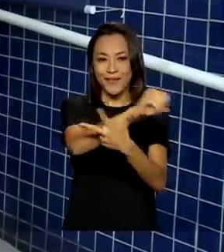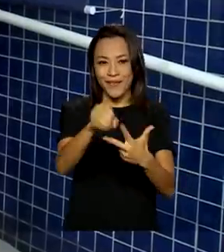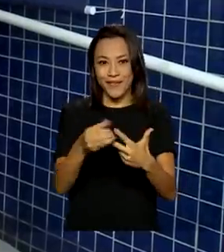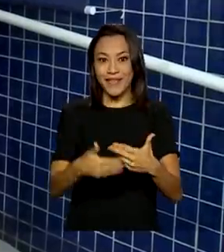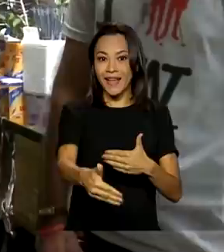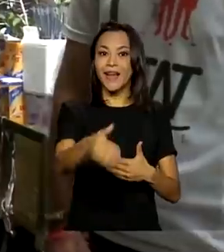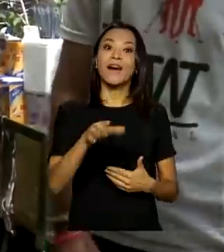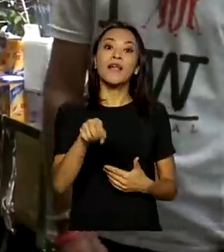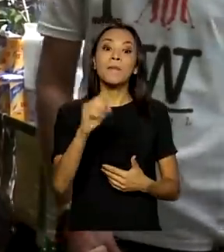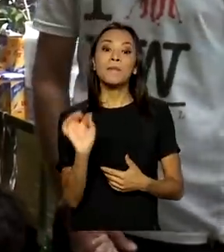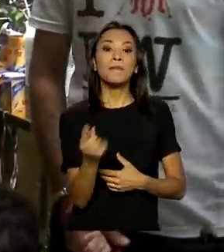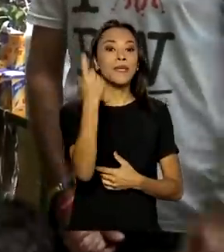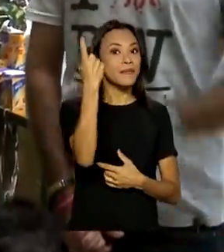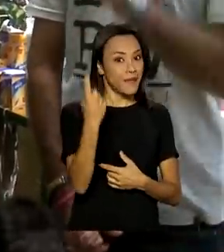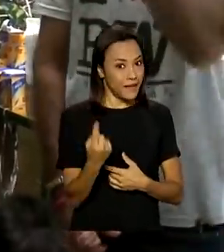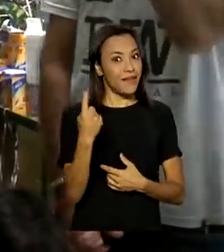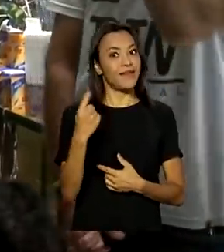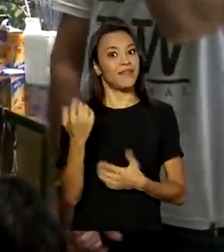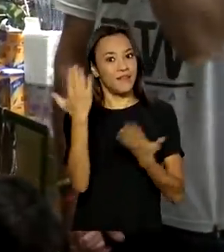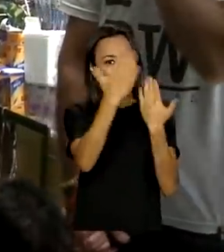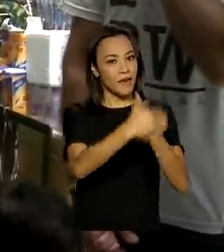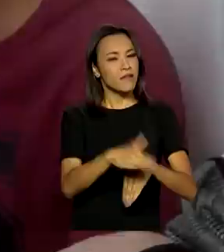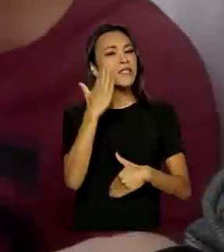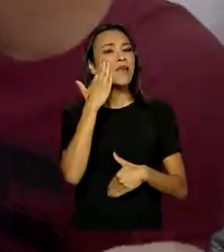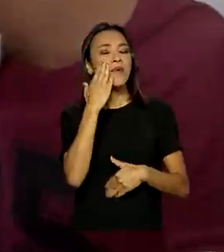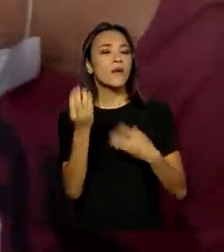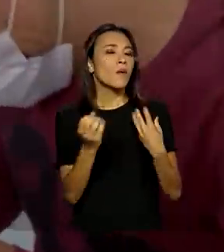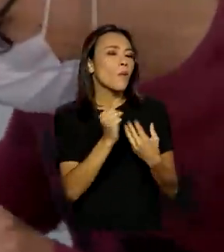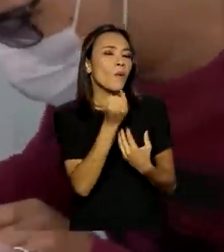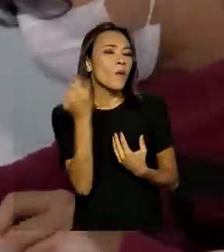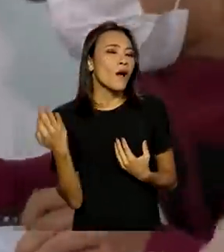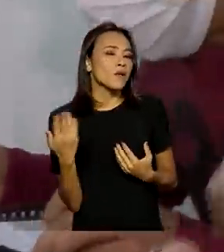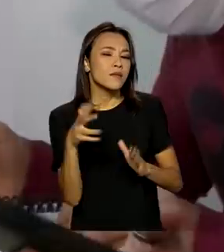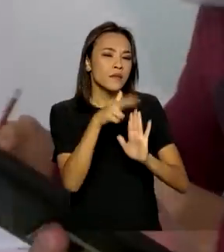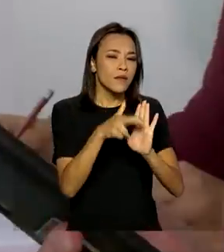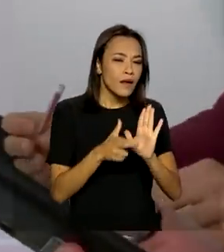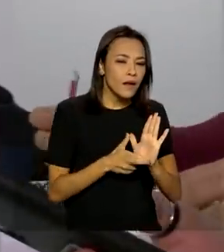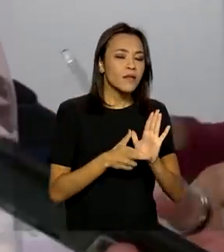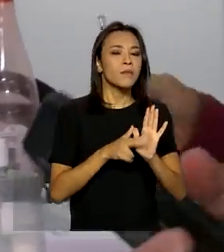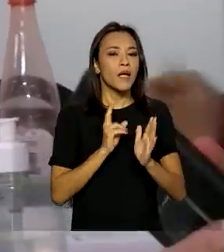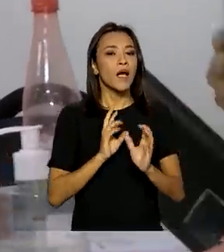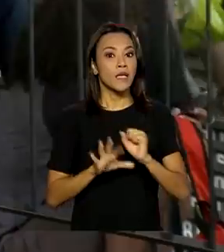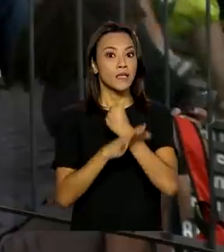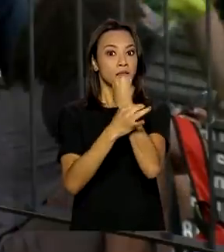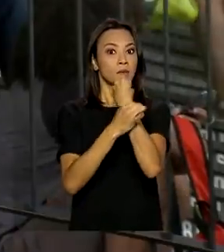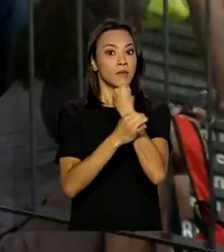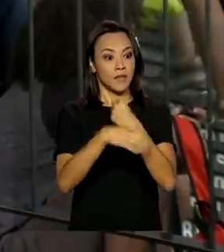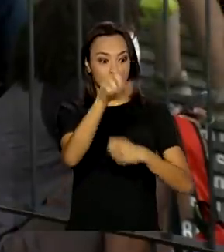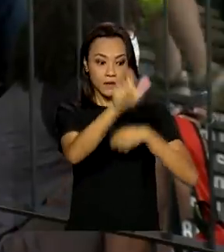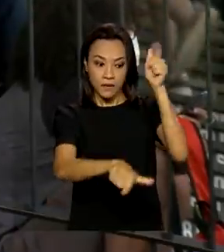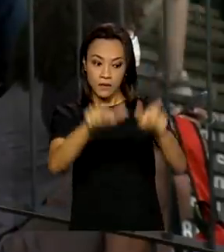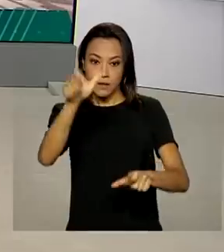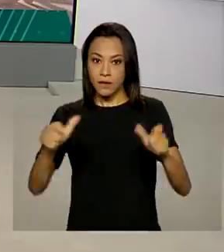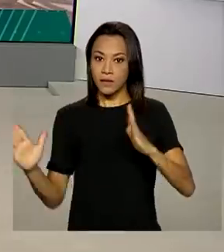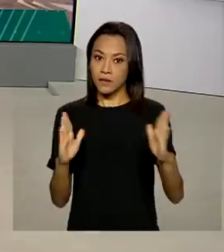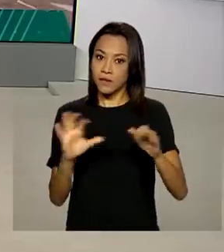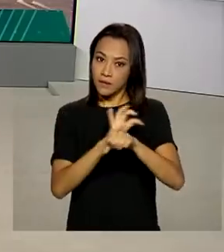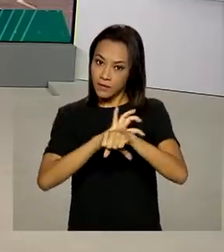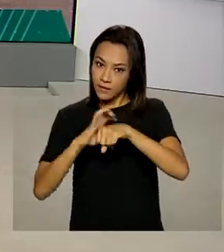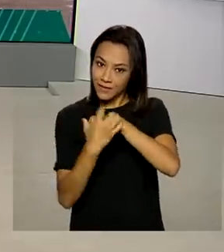de semana é a primeira fase da prova. Saiba quais são as medidas para garantir a segurança dos candidatos na pandemia.